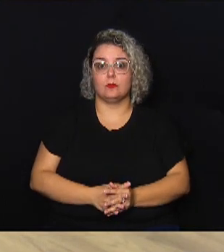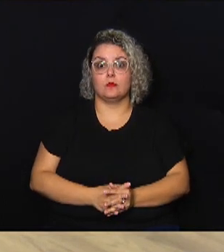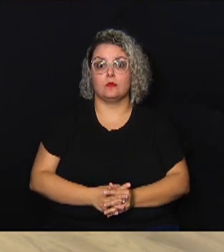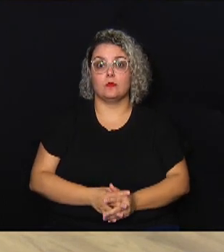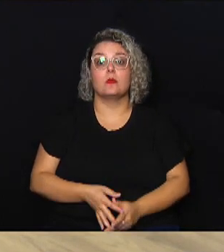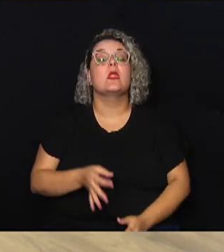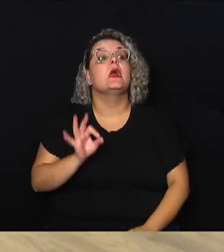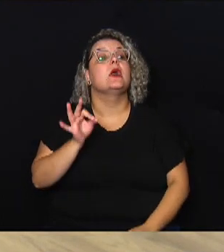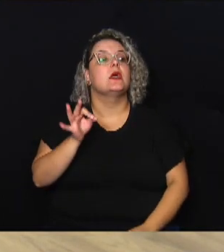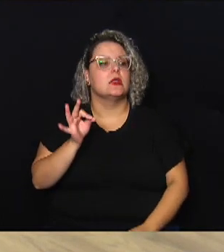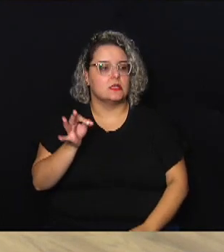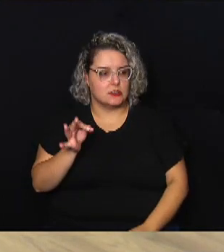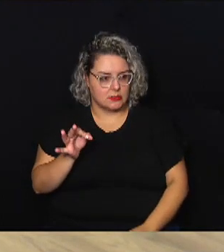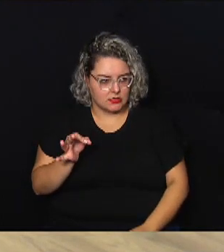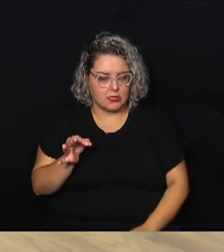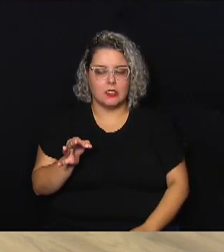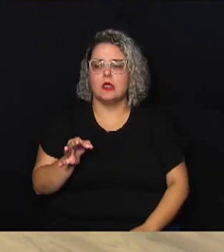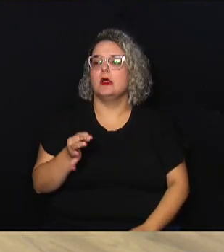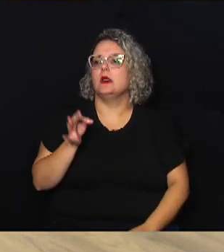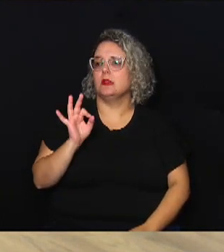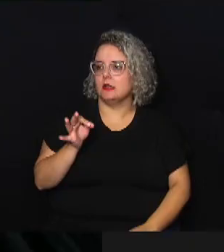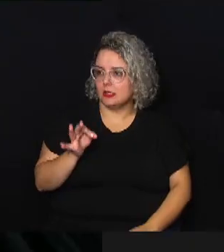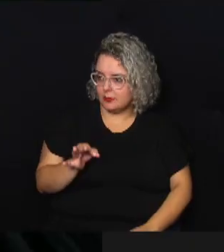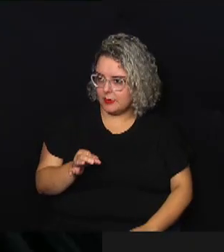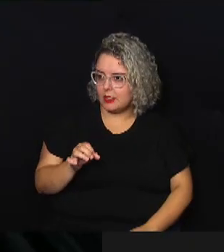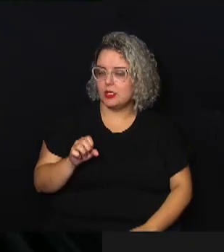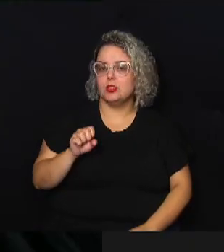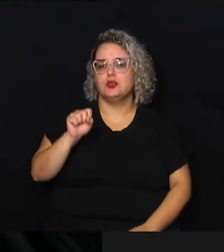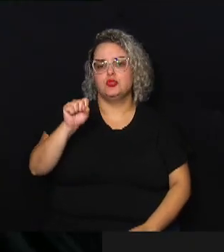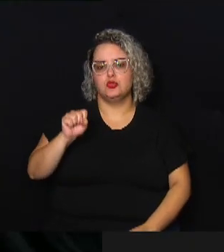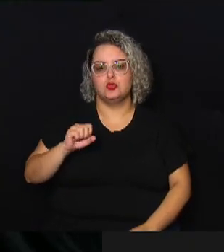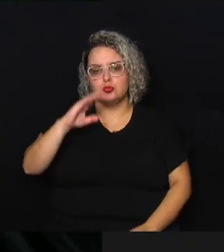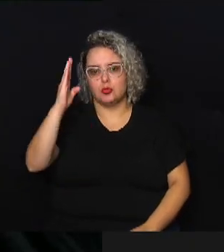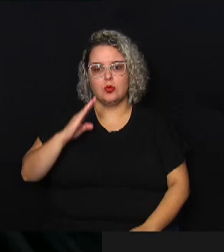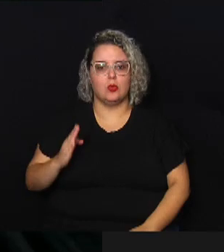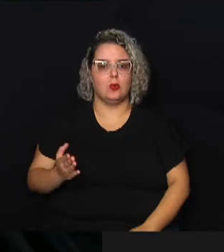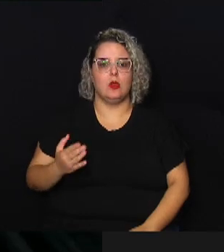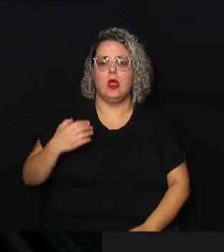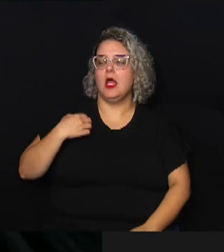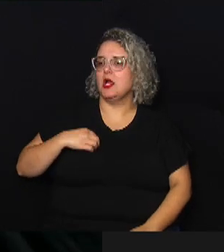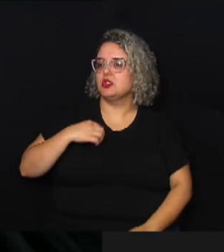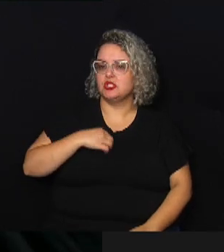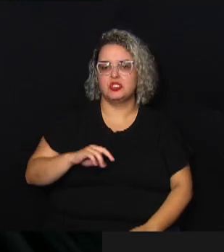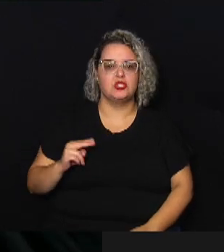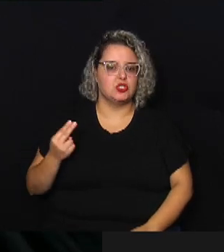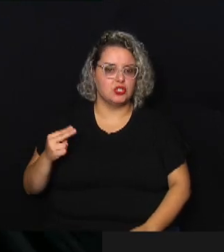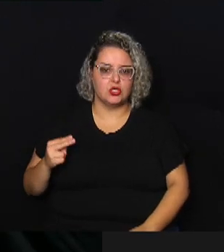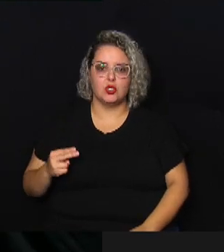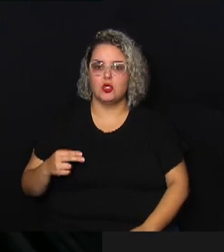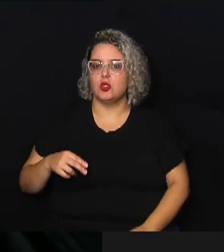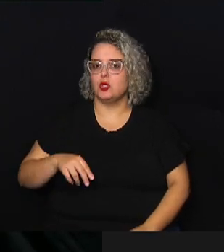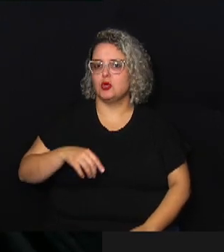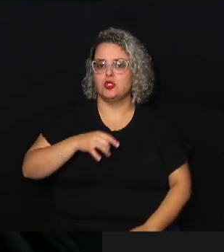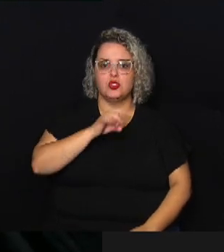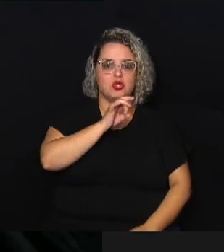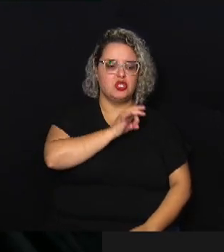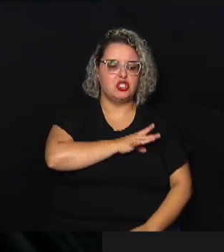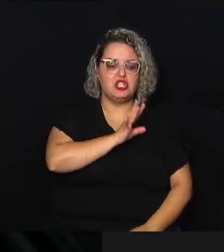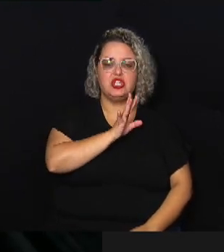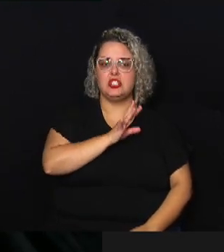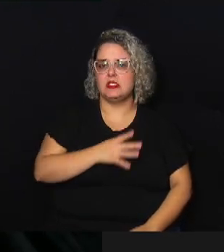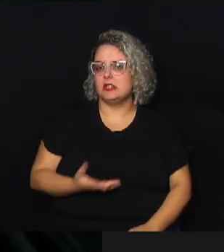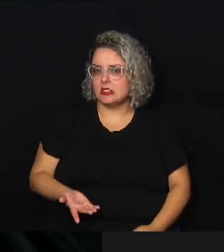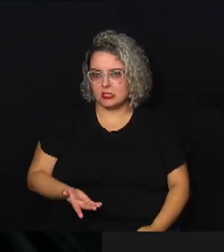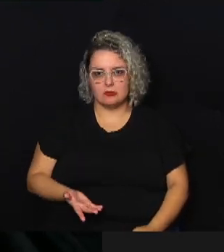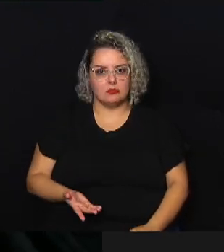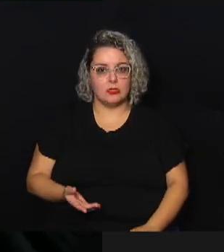exatamente no sul do país Argentina Uruguai Chile sofrendo terrivelmente